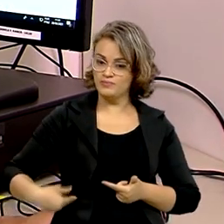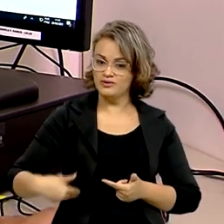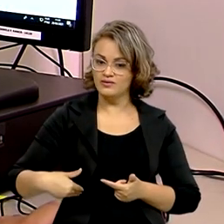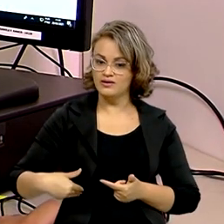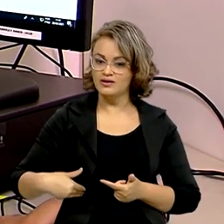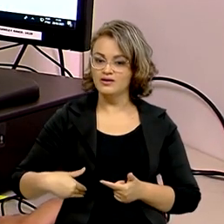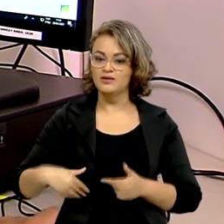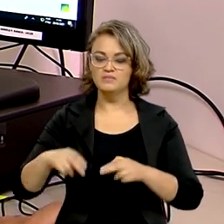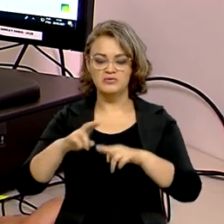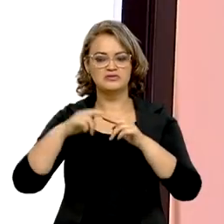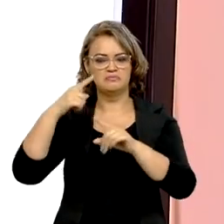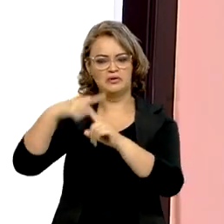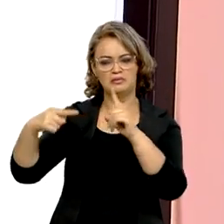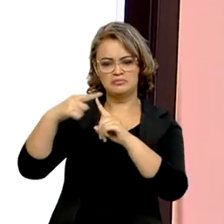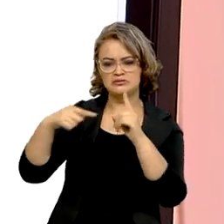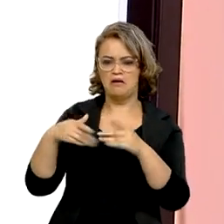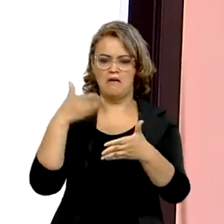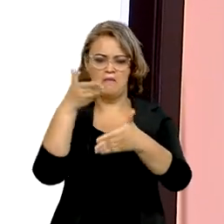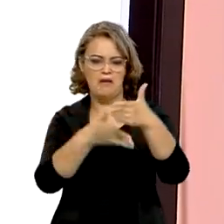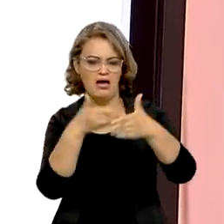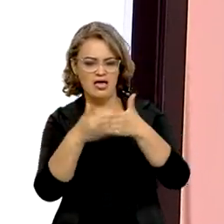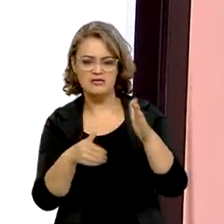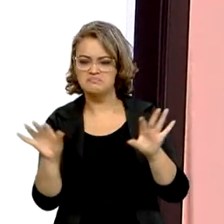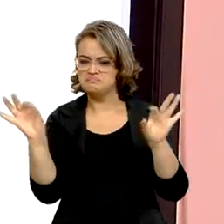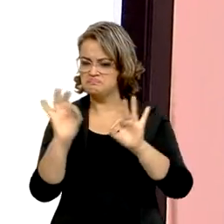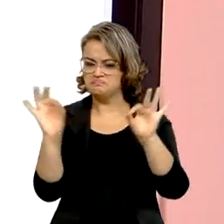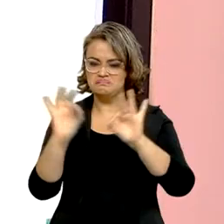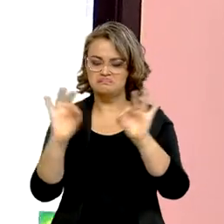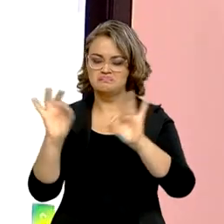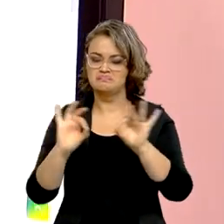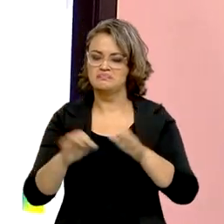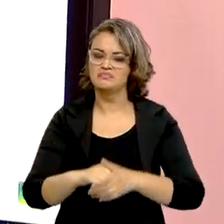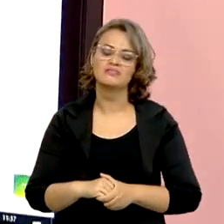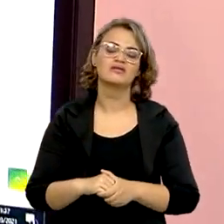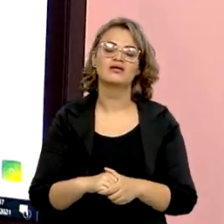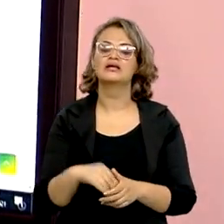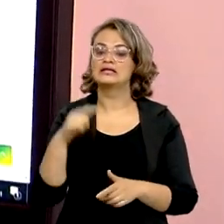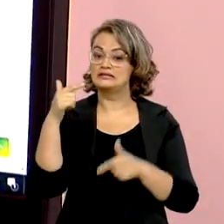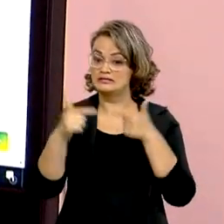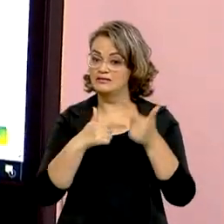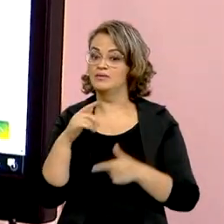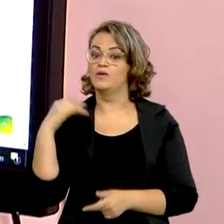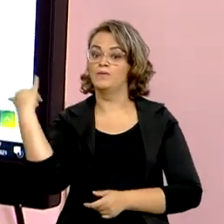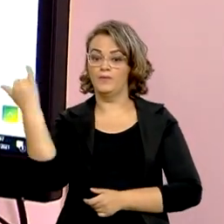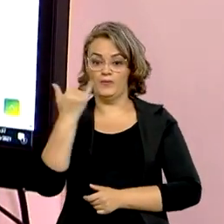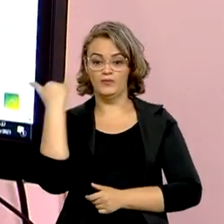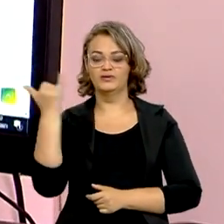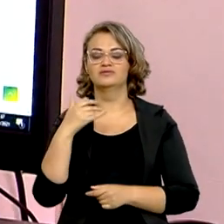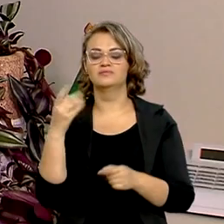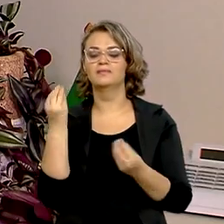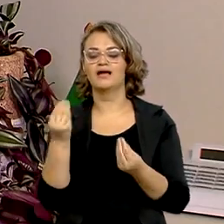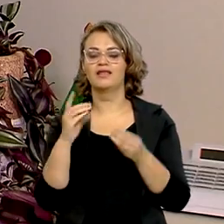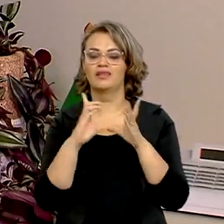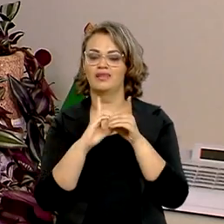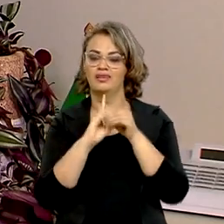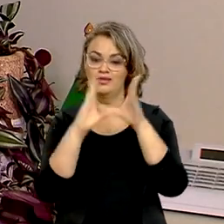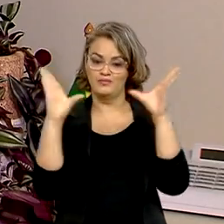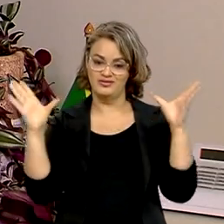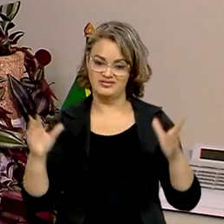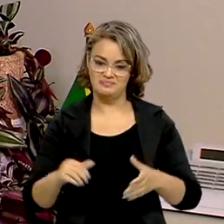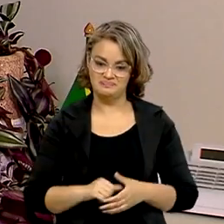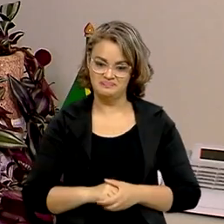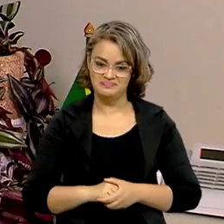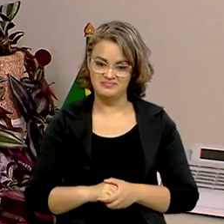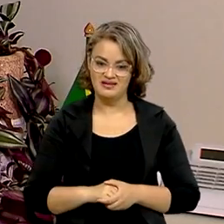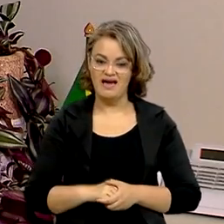não encontra restrições, barreiras comerciais na cobertura. Serviço essencial para a democracia. A Agência Brasil,